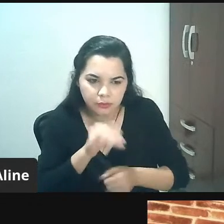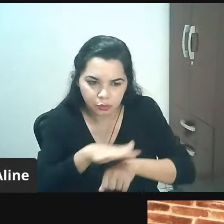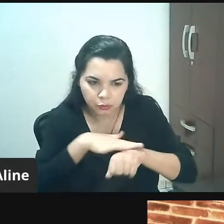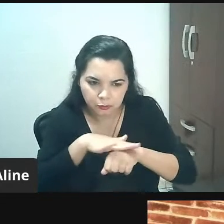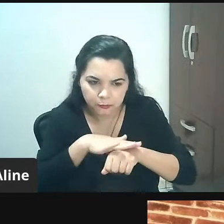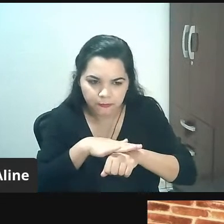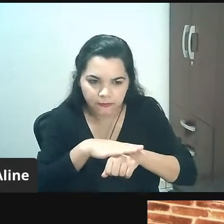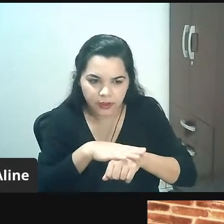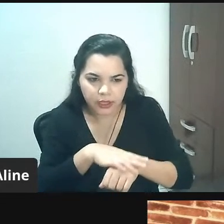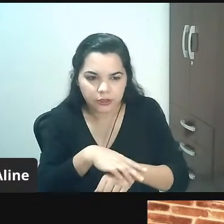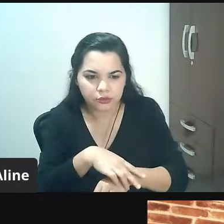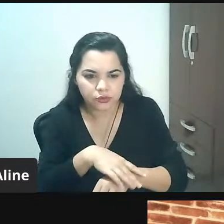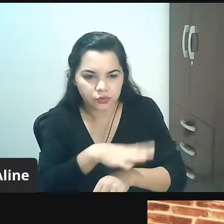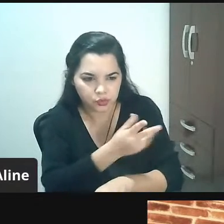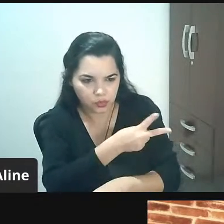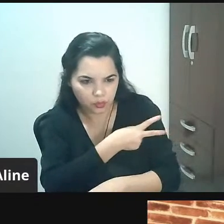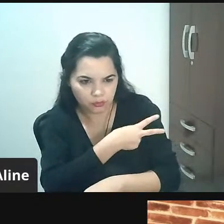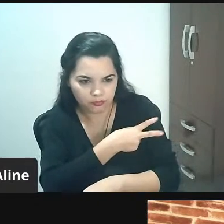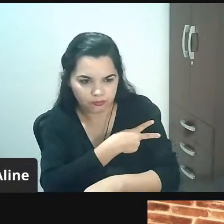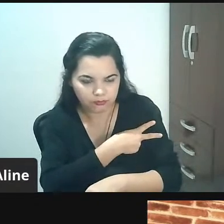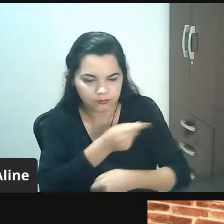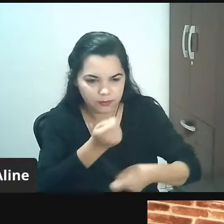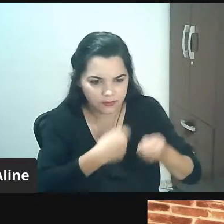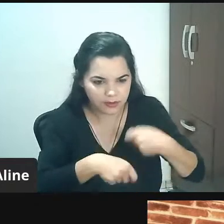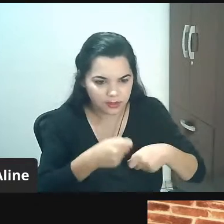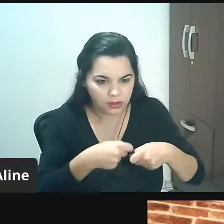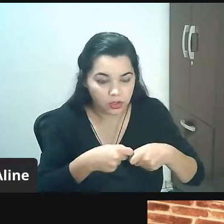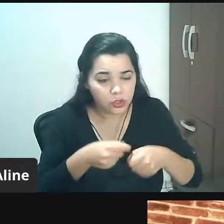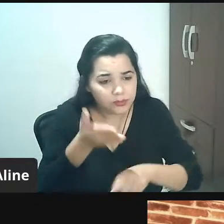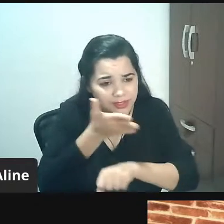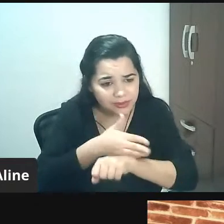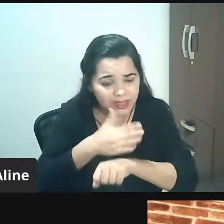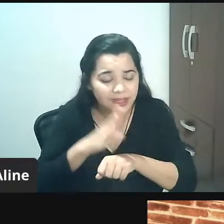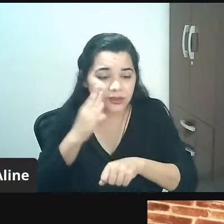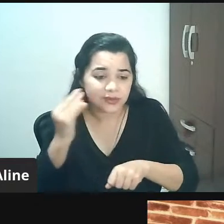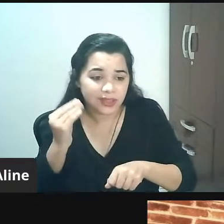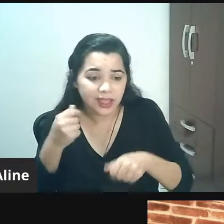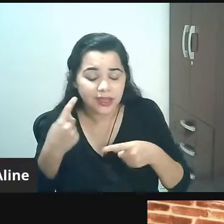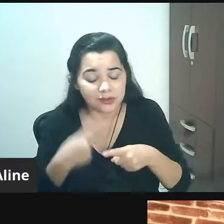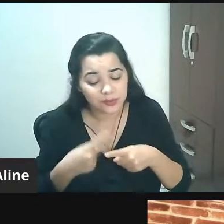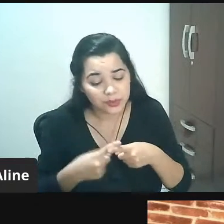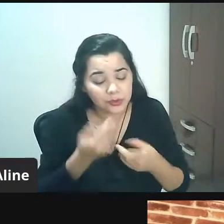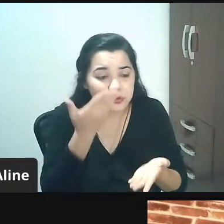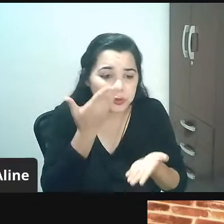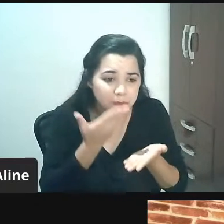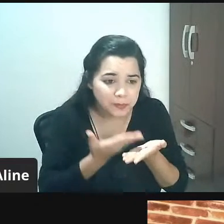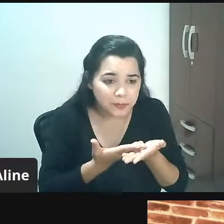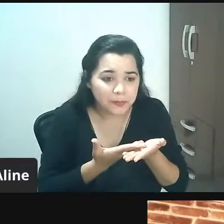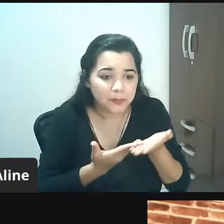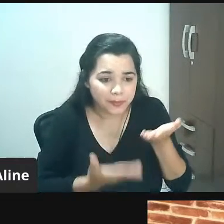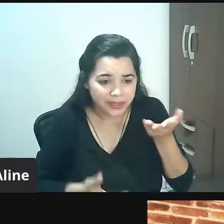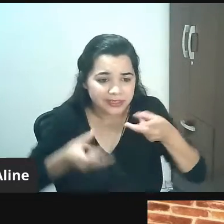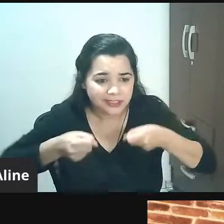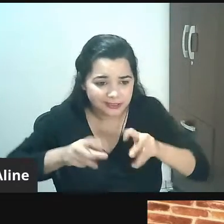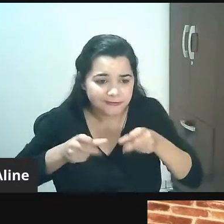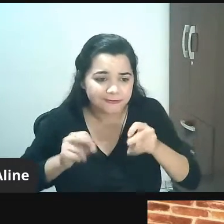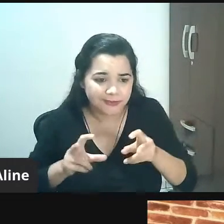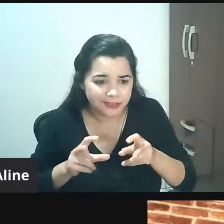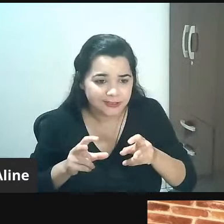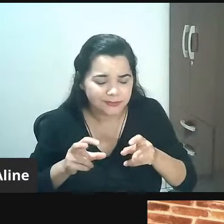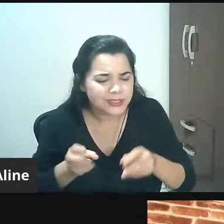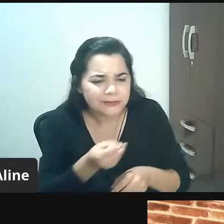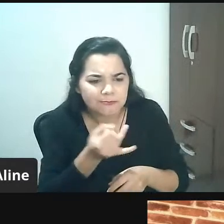por que você quer treinar teu time ele fala porque eu estou perdendo venda aí eu falo assim quanto que você está perdendo de venda ele fala assim